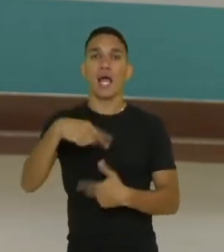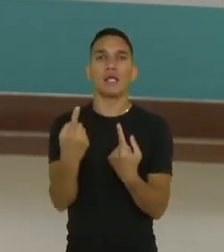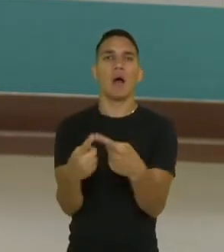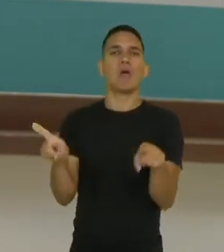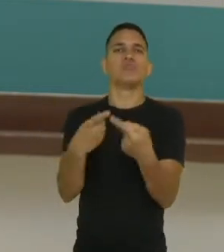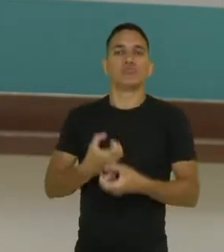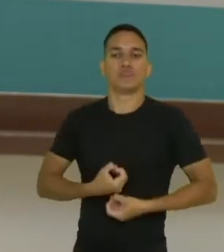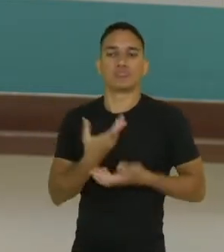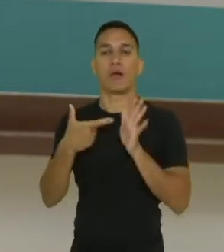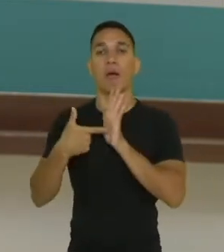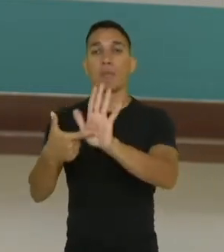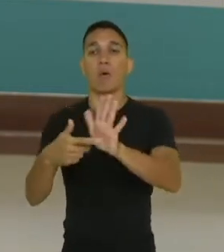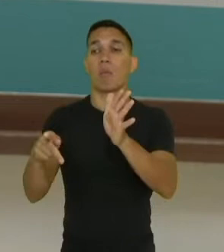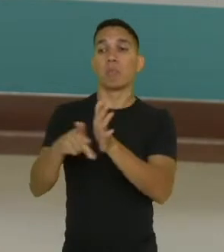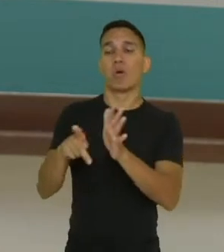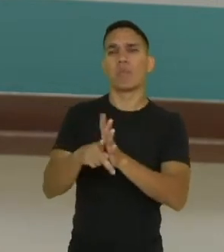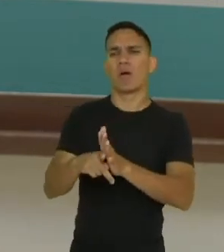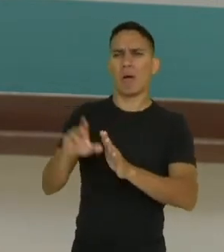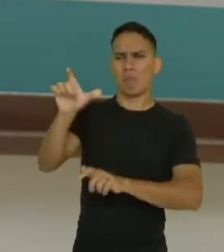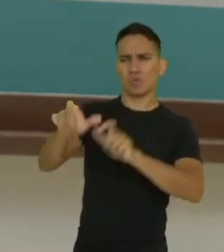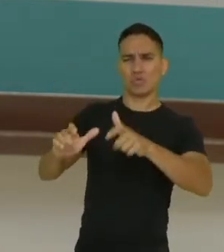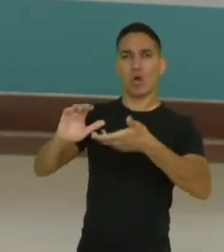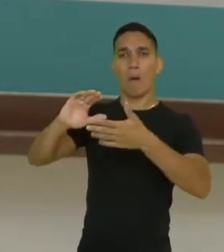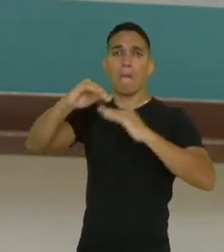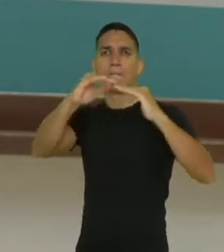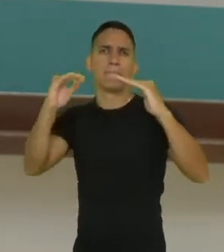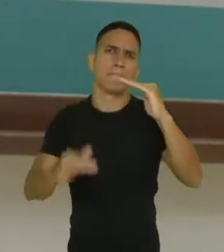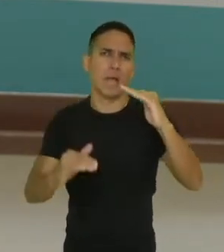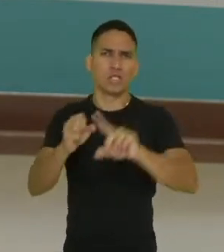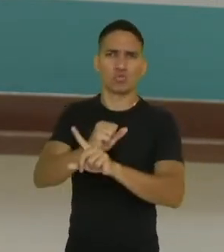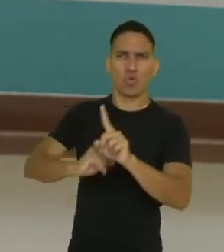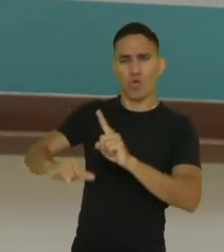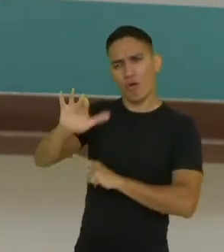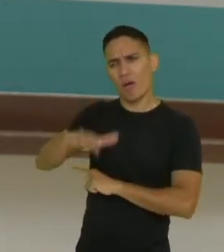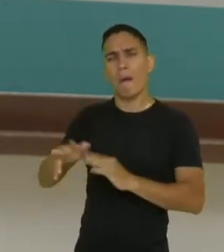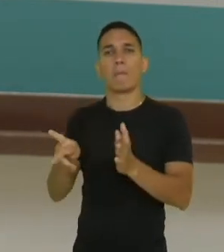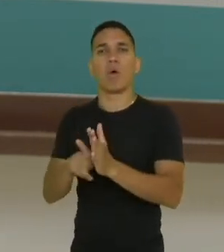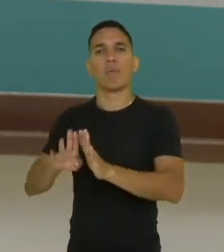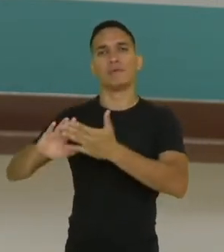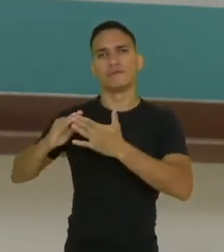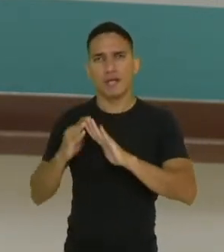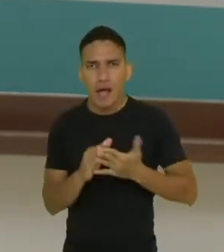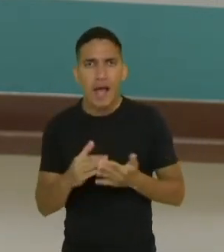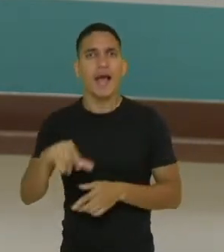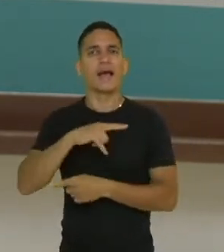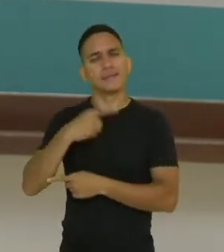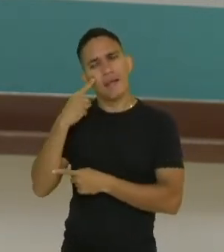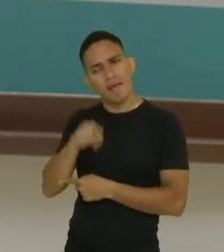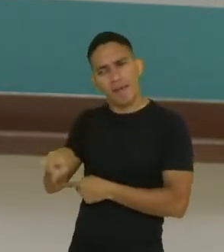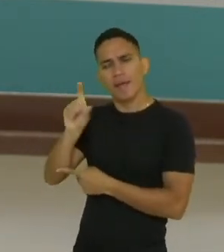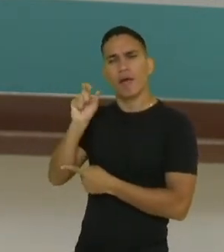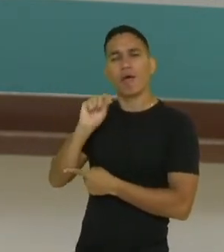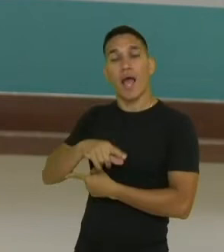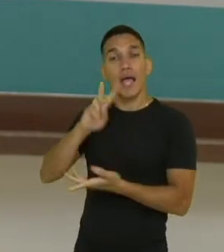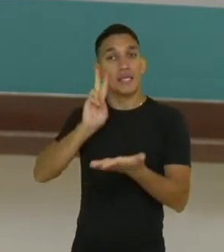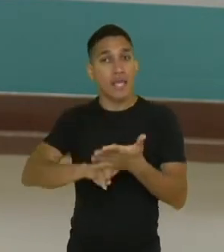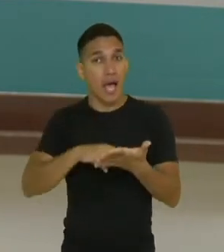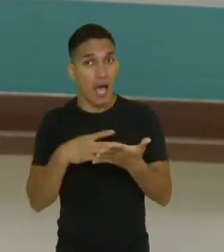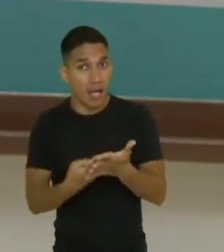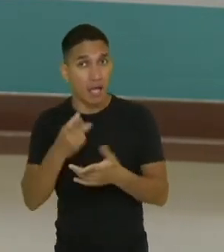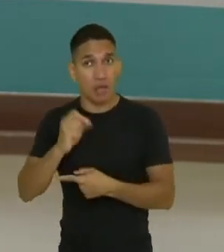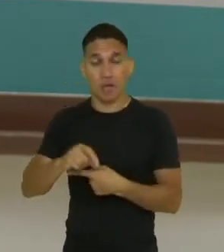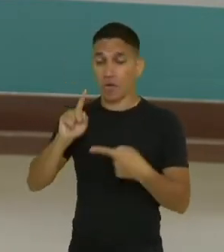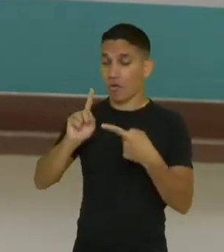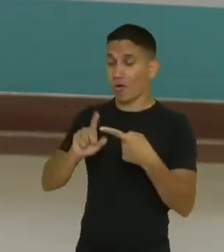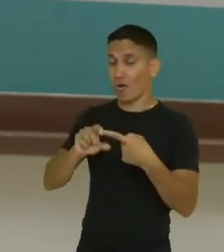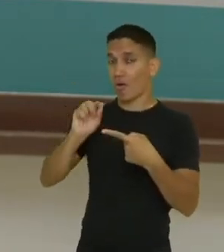essa música que fala do menos favorecido, da condição social, do cara da favela, do gueto, a tradução dela é